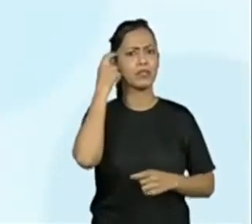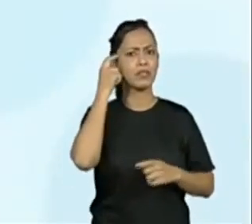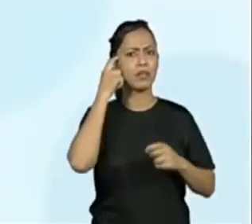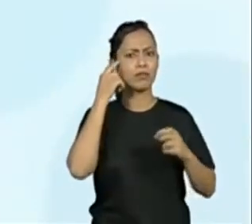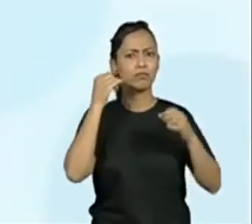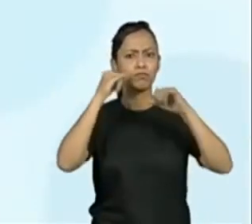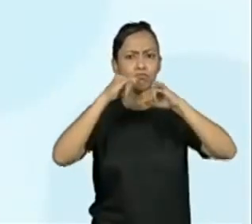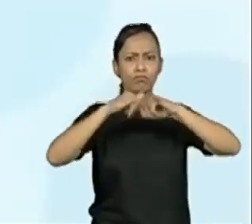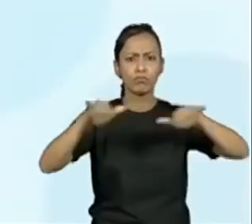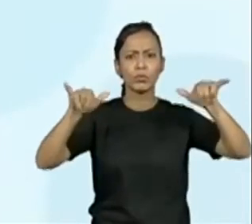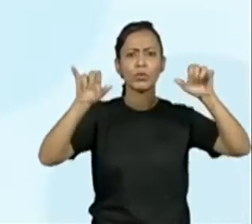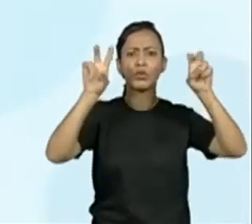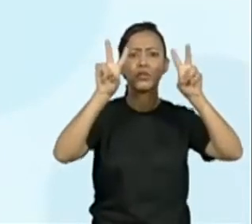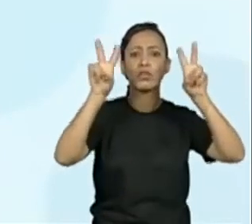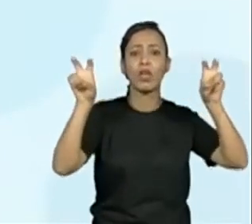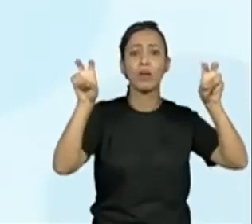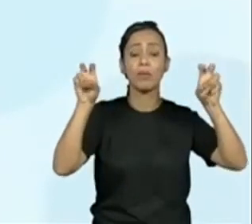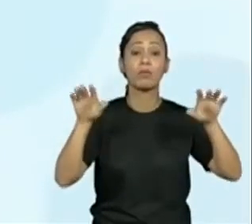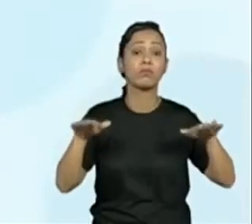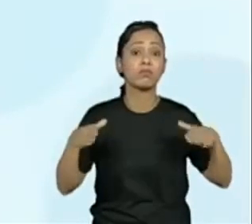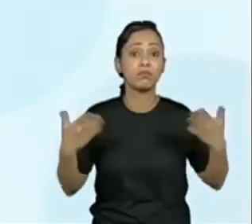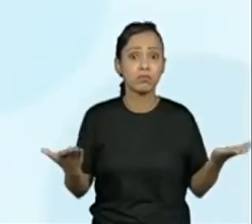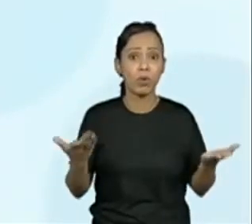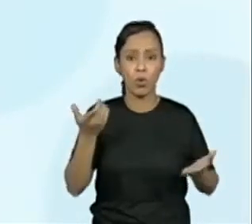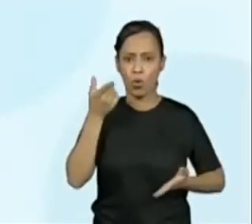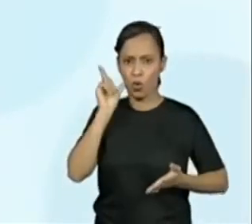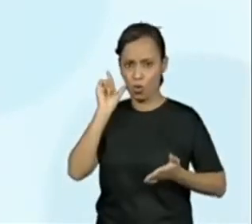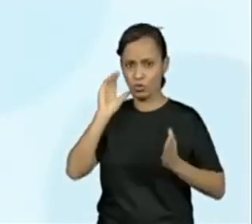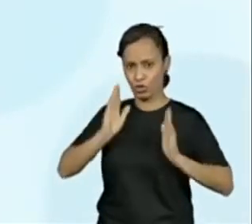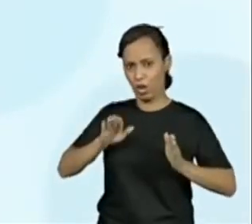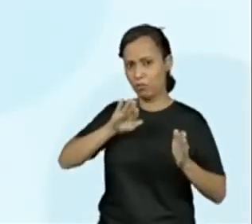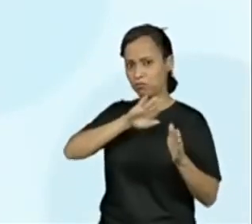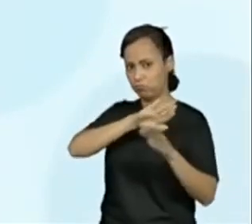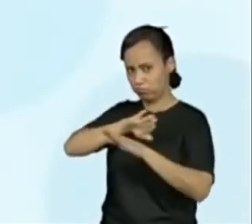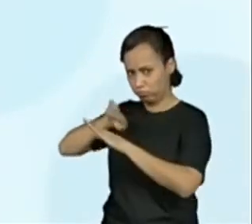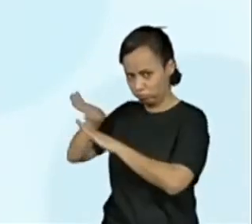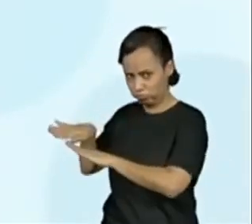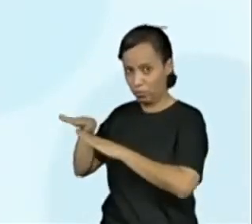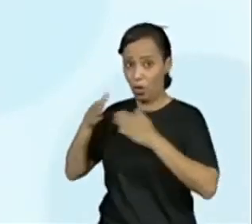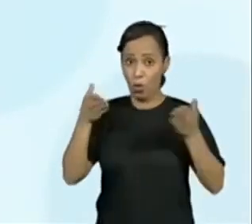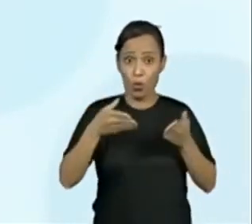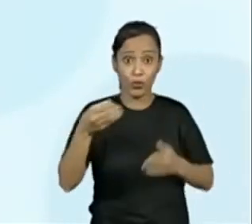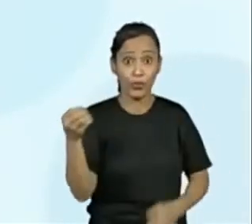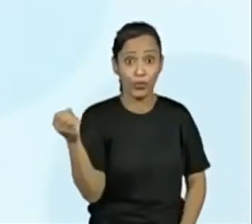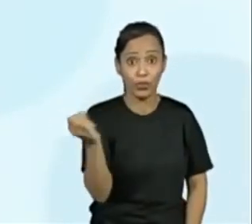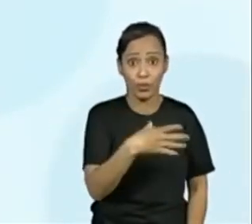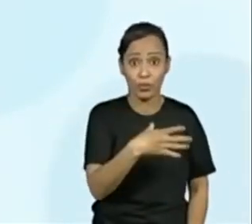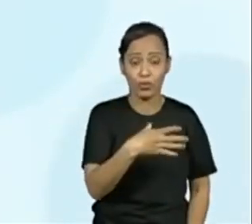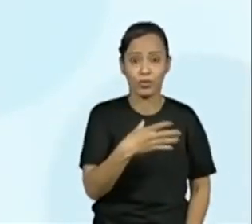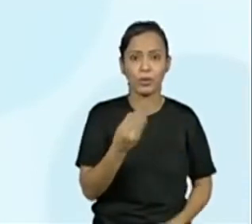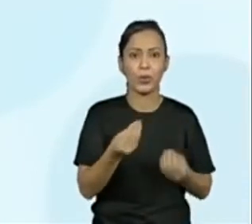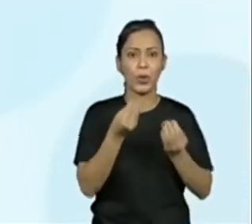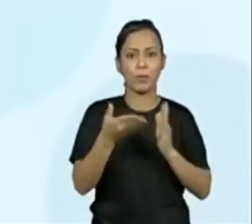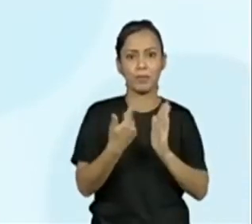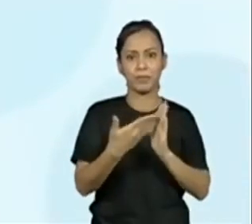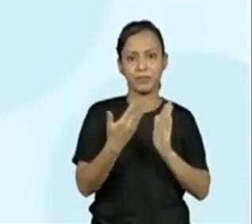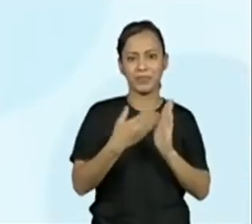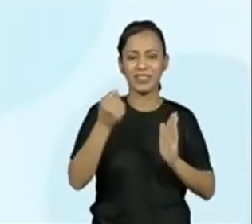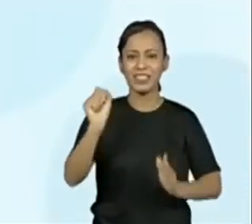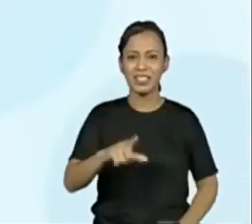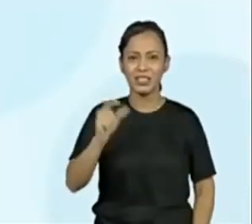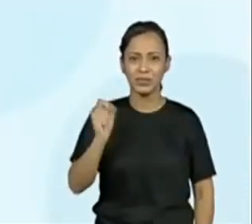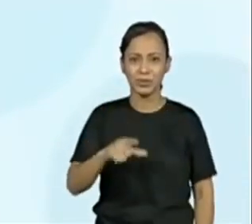nós realizamos a leitura de uma notícia, e hoje vamos ler mais uma. E o título que eu trouxe hoje, que está no Caderno Aprender Sempre,